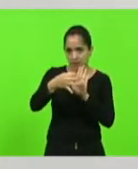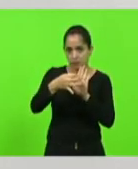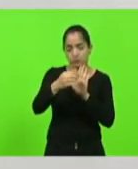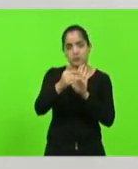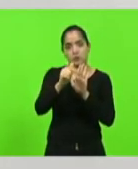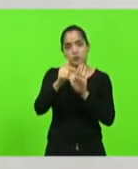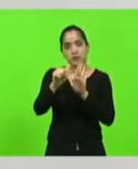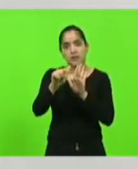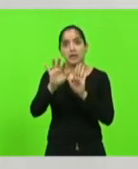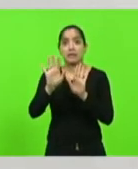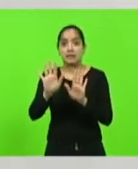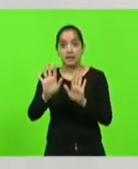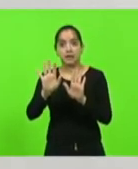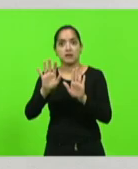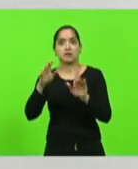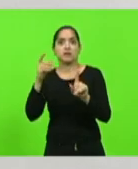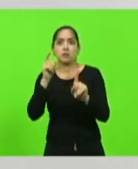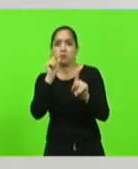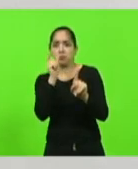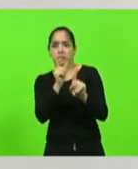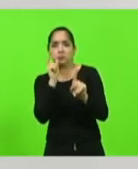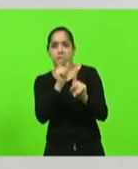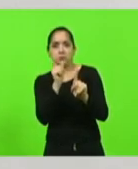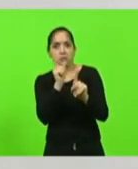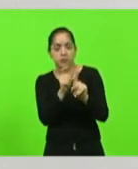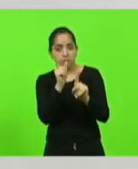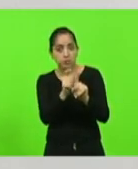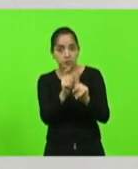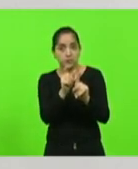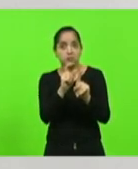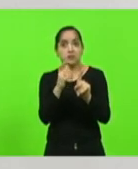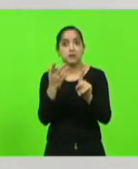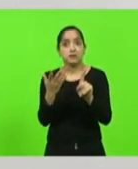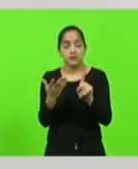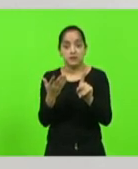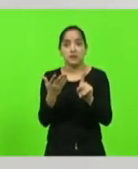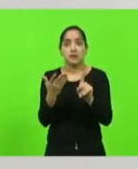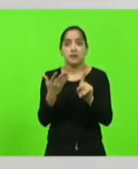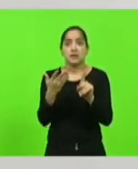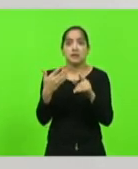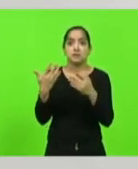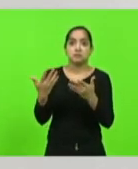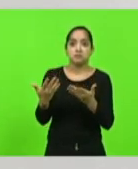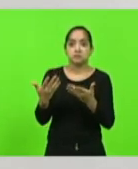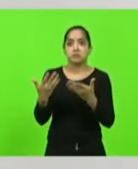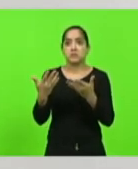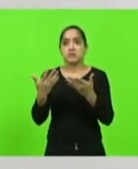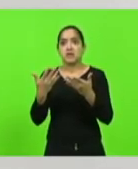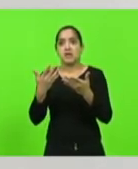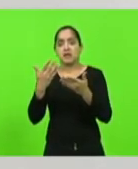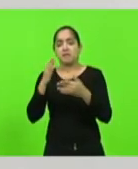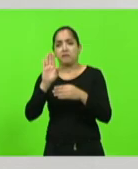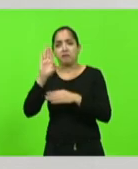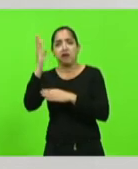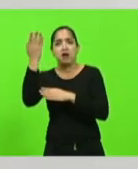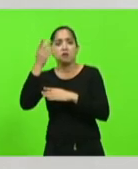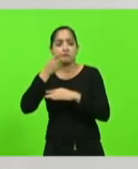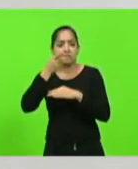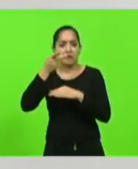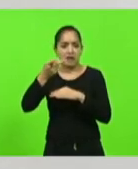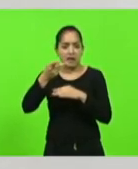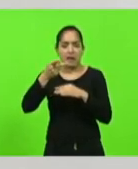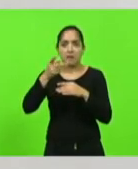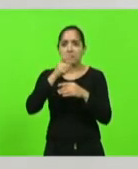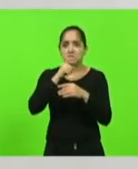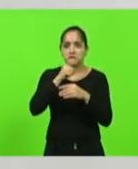injúria, existe crime, realmente de levantar um falso testemunho, e vai.